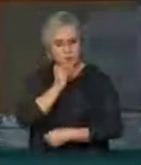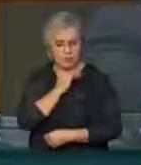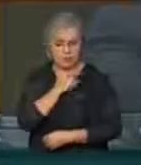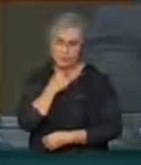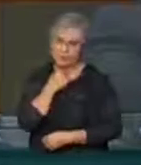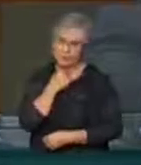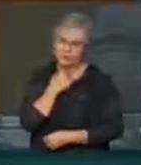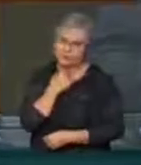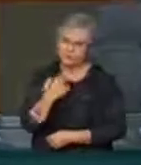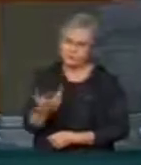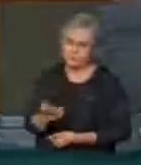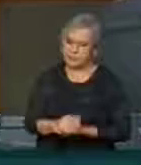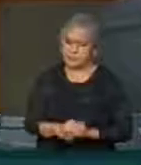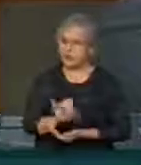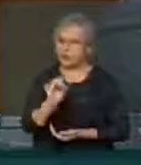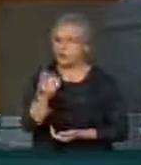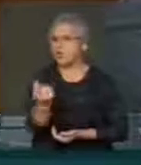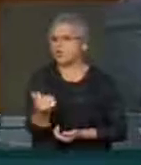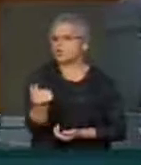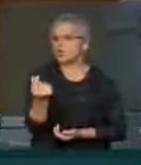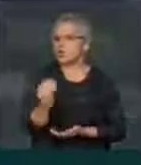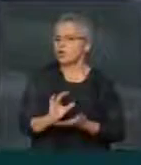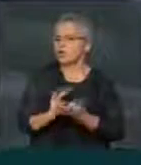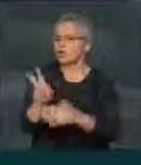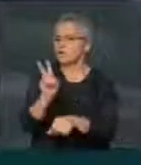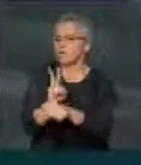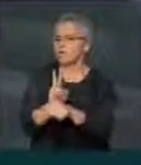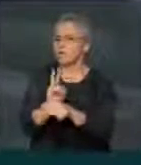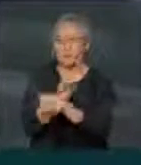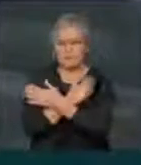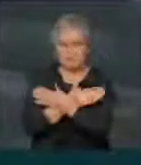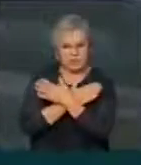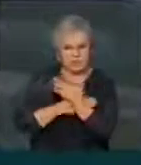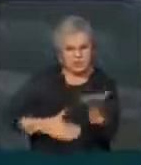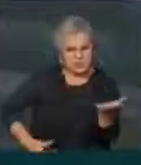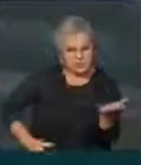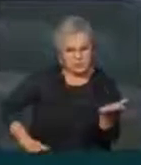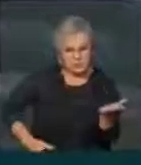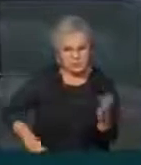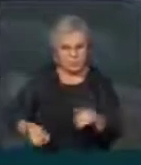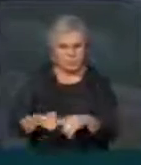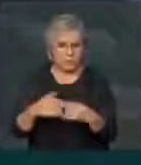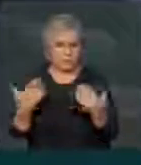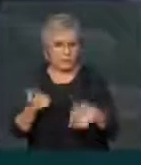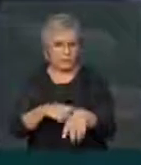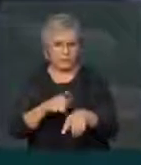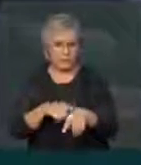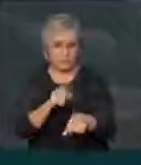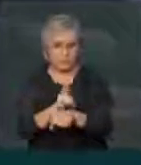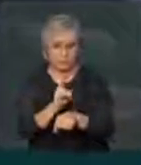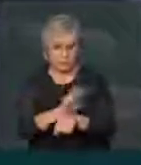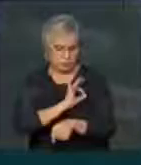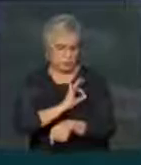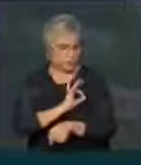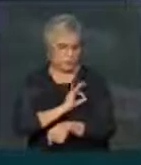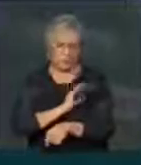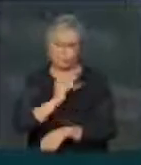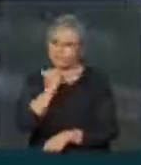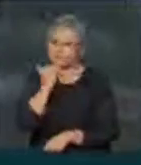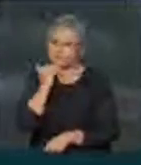Só quer dar o dinheiro para defender bandido. Quando matam policiais, ninguém toma essa providência. É lamentável.